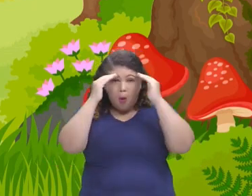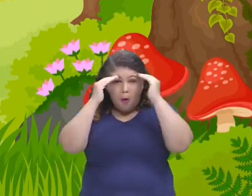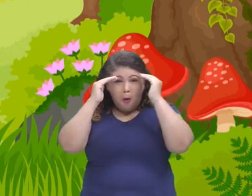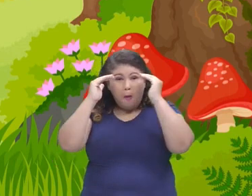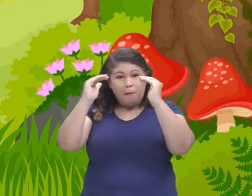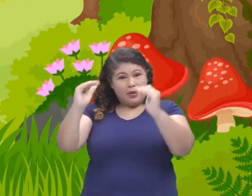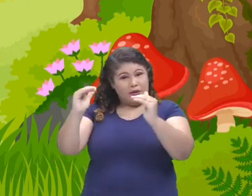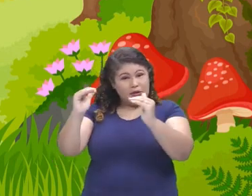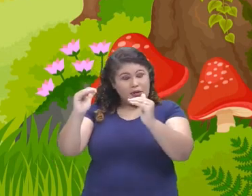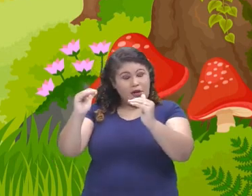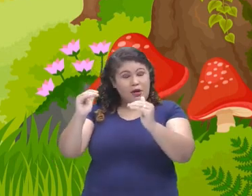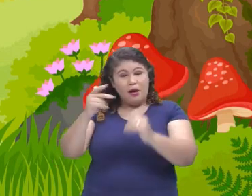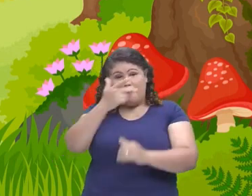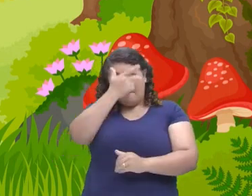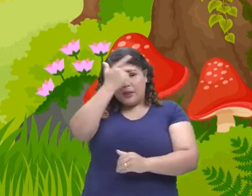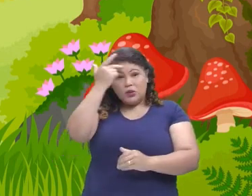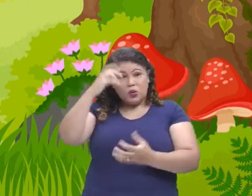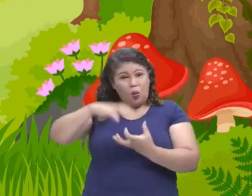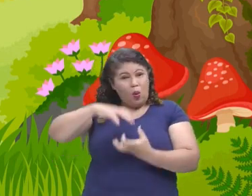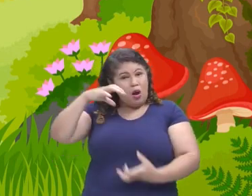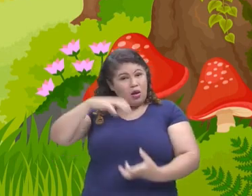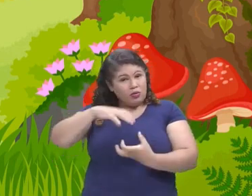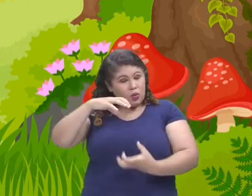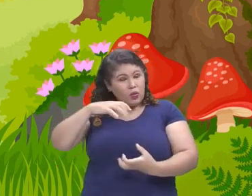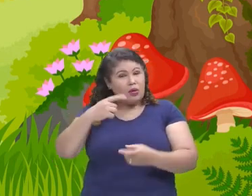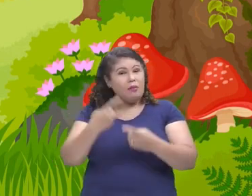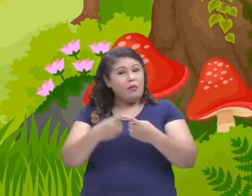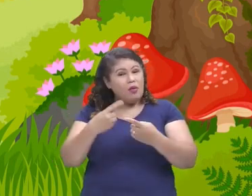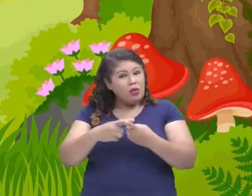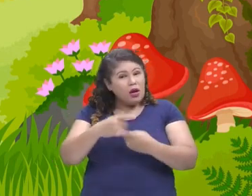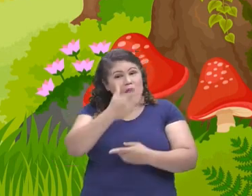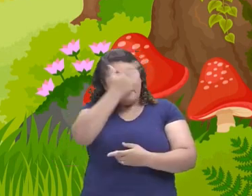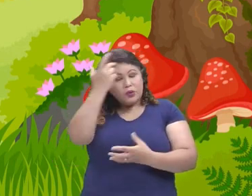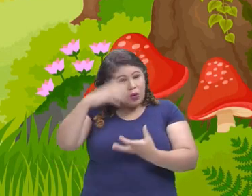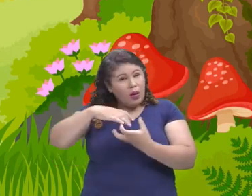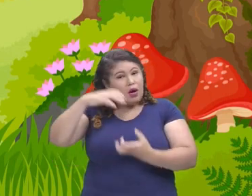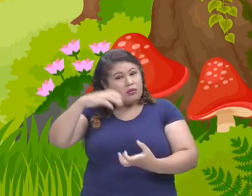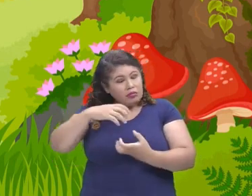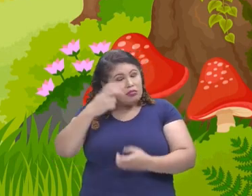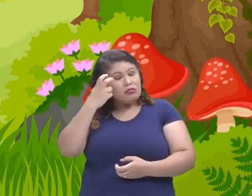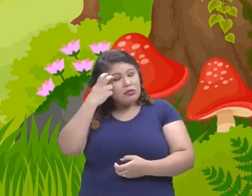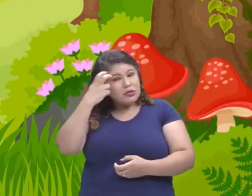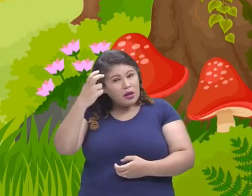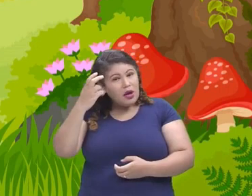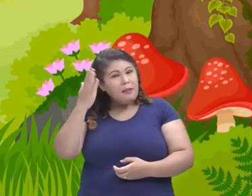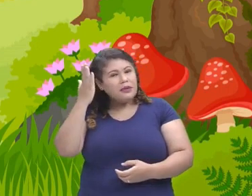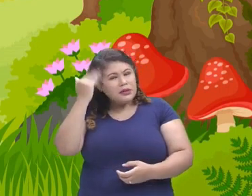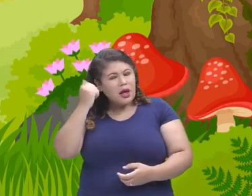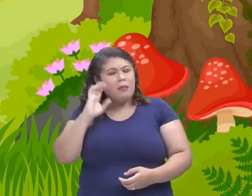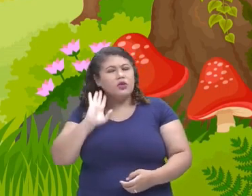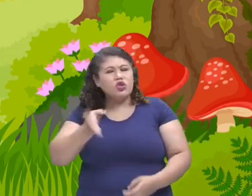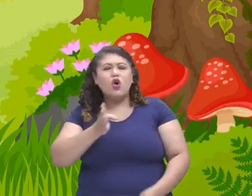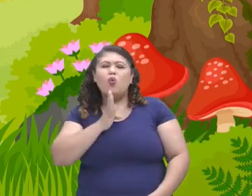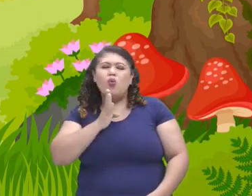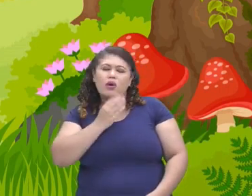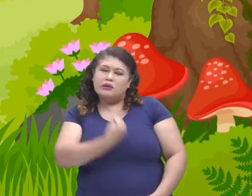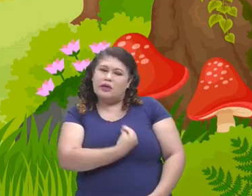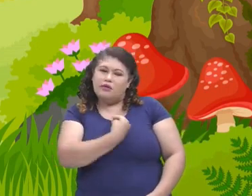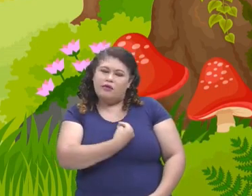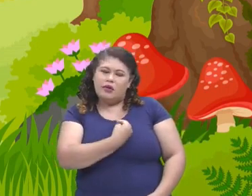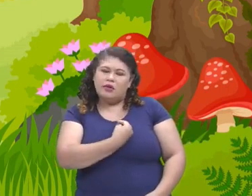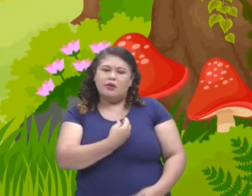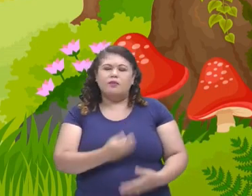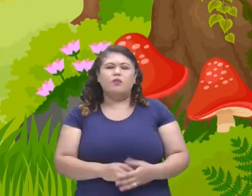velhos, porque os mais velhos, eles são muito sábios. O que foi que a mãe da Chapeuzinho